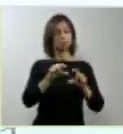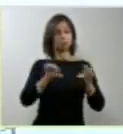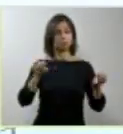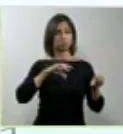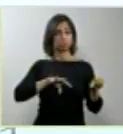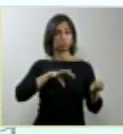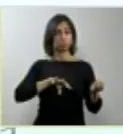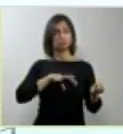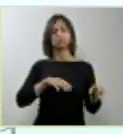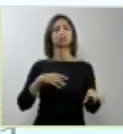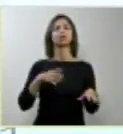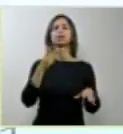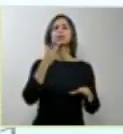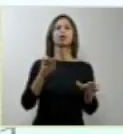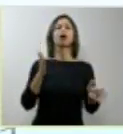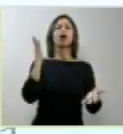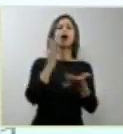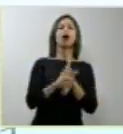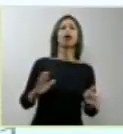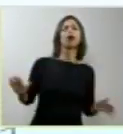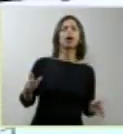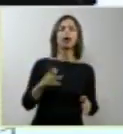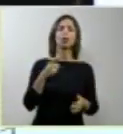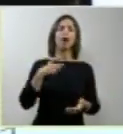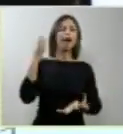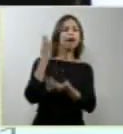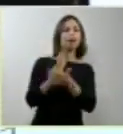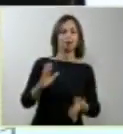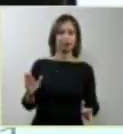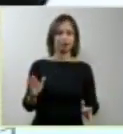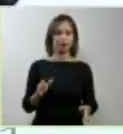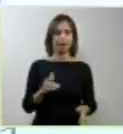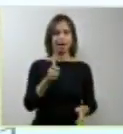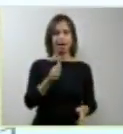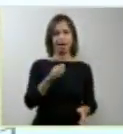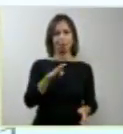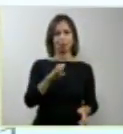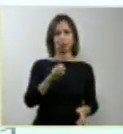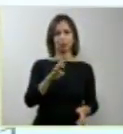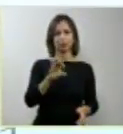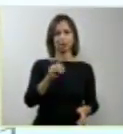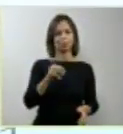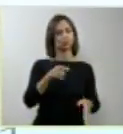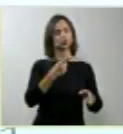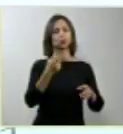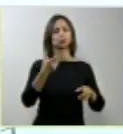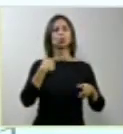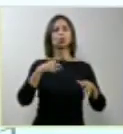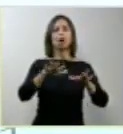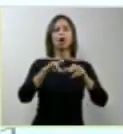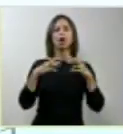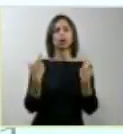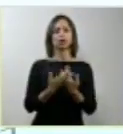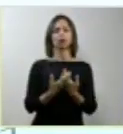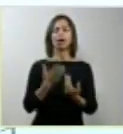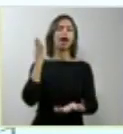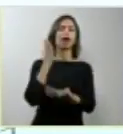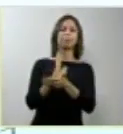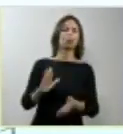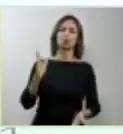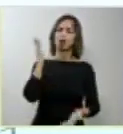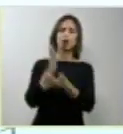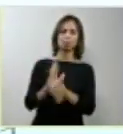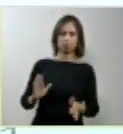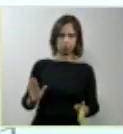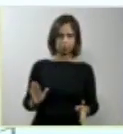Abortamos uma sessão, abortamos um processo. Mas, tirando isso, eu nunca consegui chamar